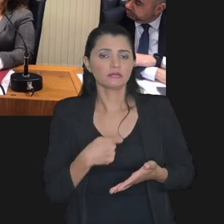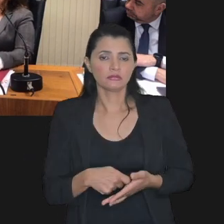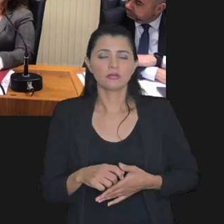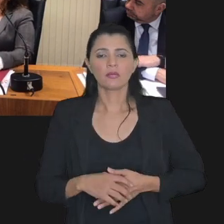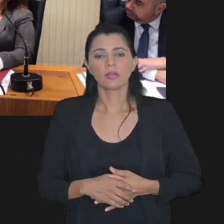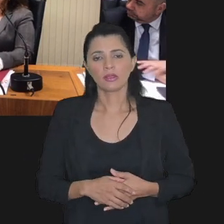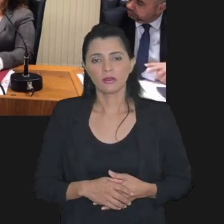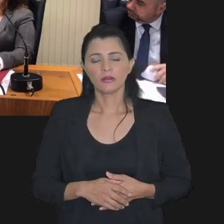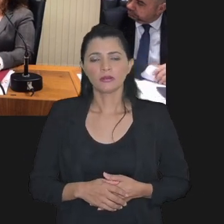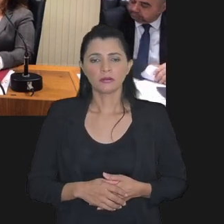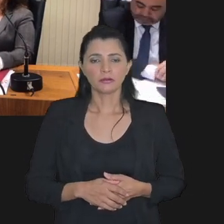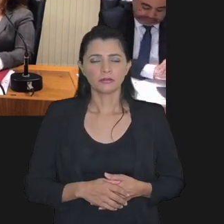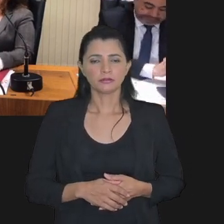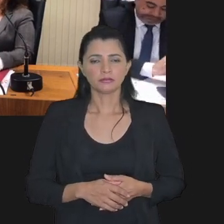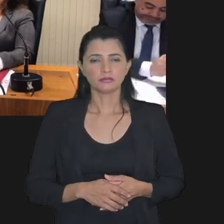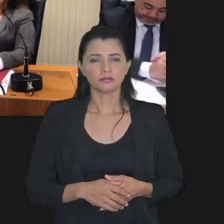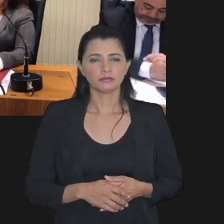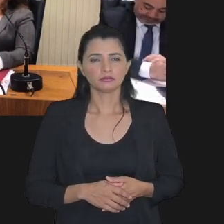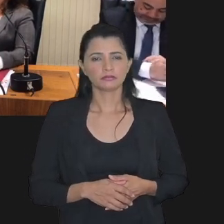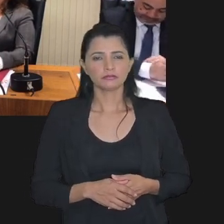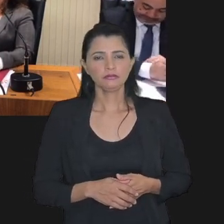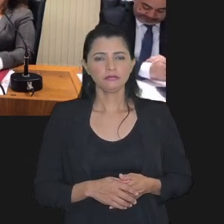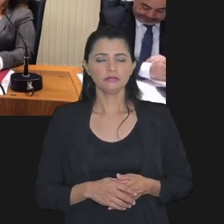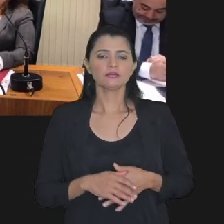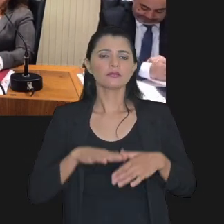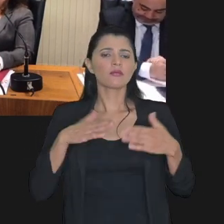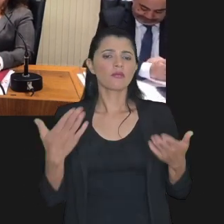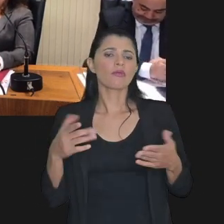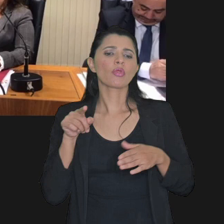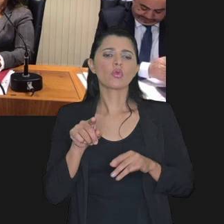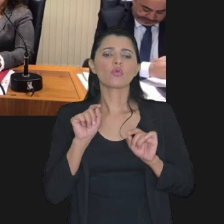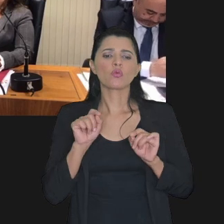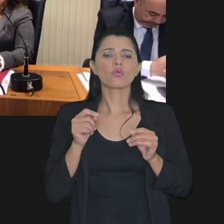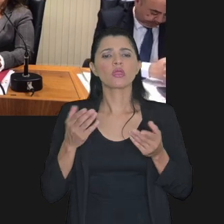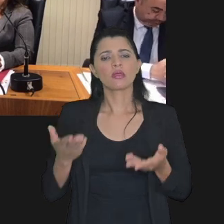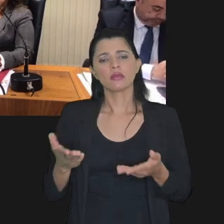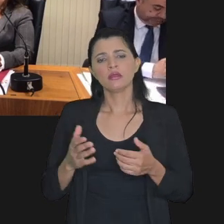aquele montante de parcela quanto aqui